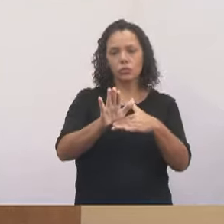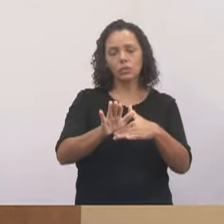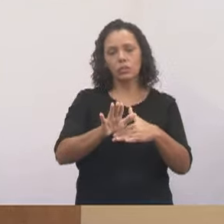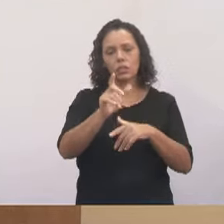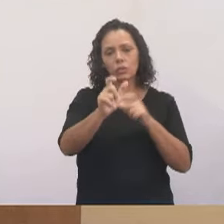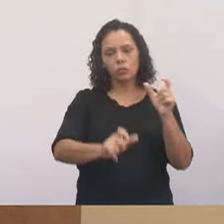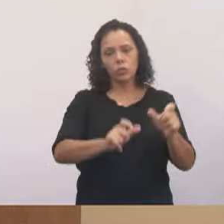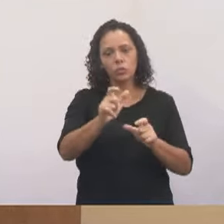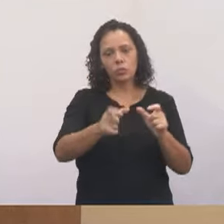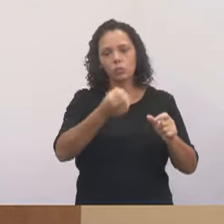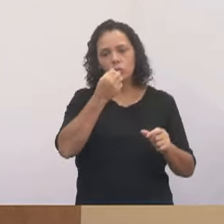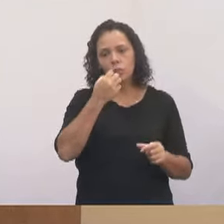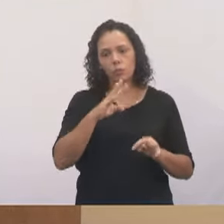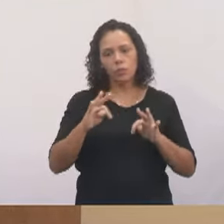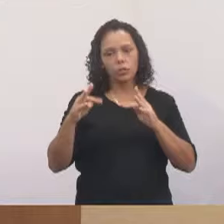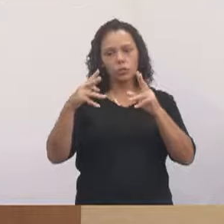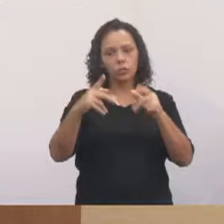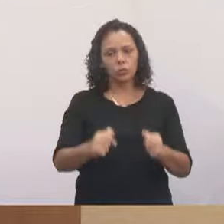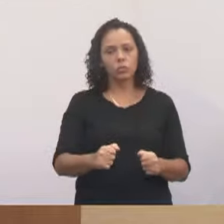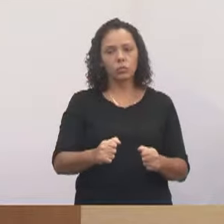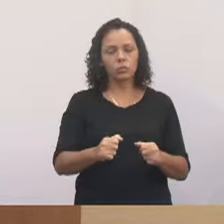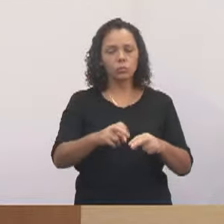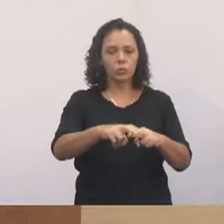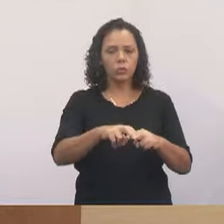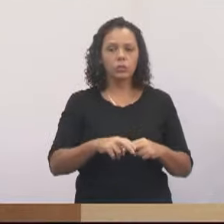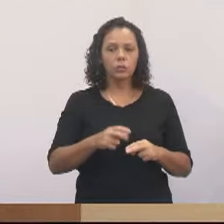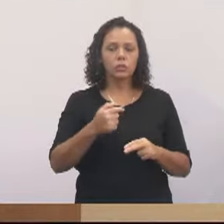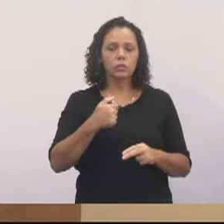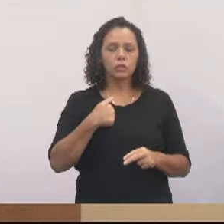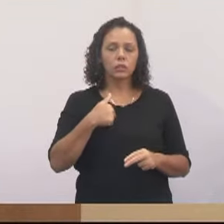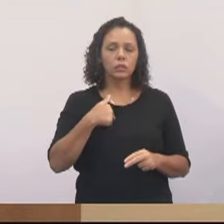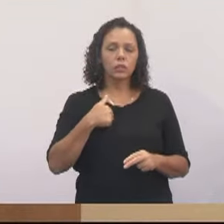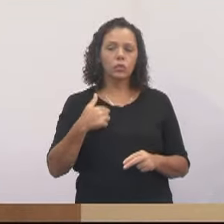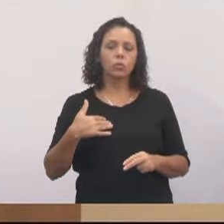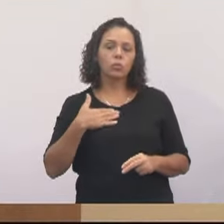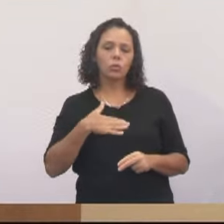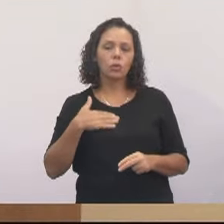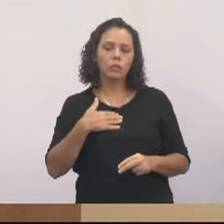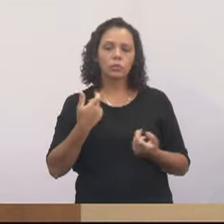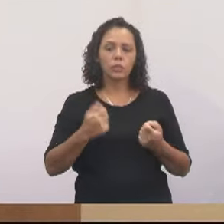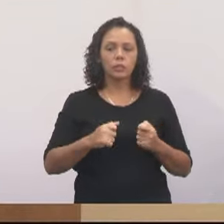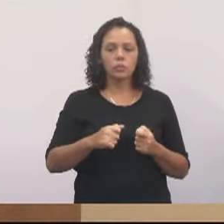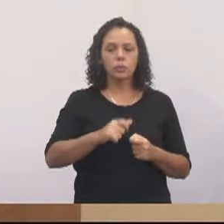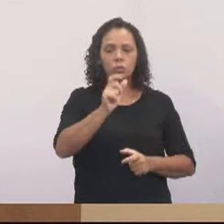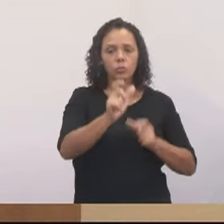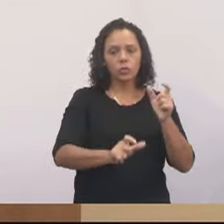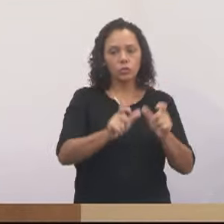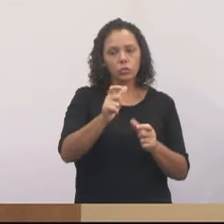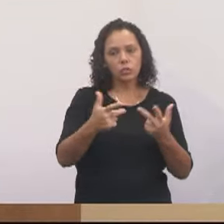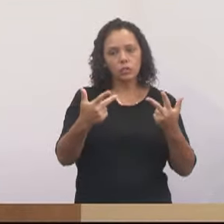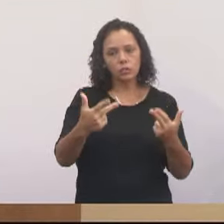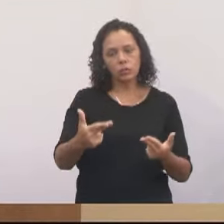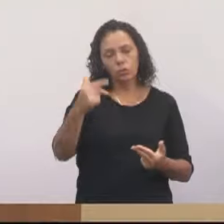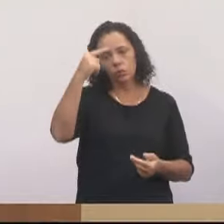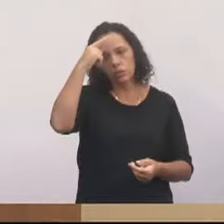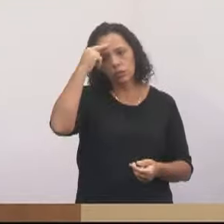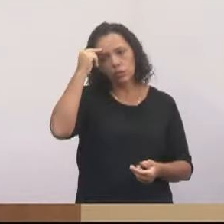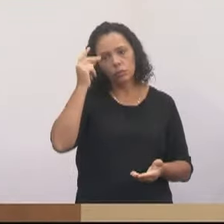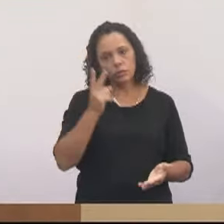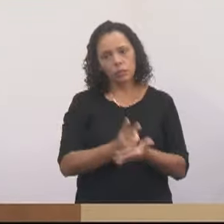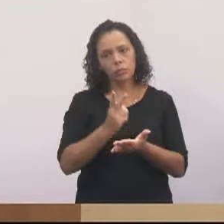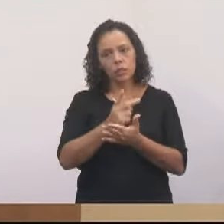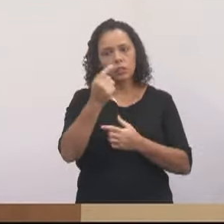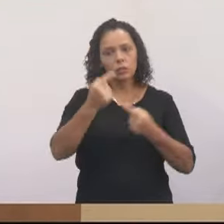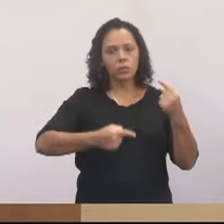comum, e é esse bem comum que eu prezo nesta casa. E a gente precisa de pessoas assim como você, sempre na política, porque